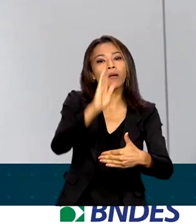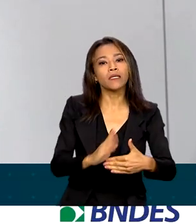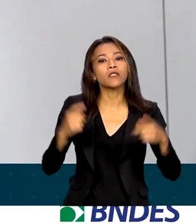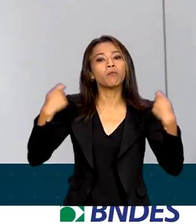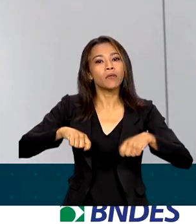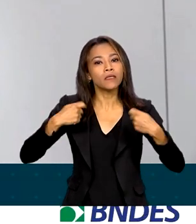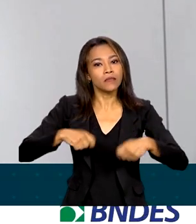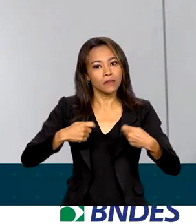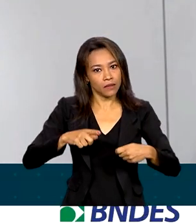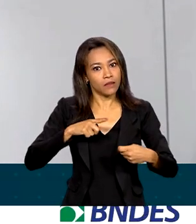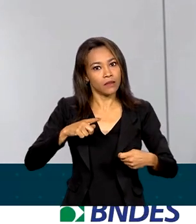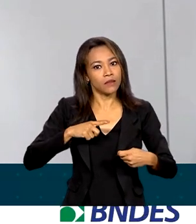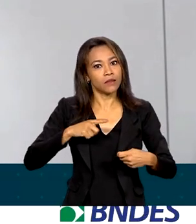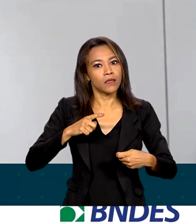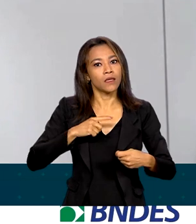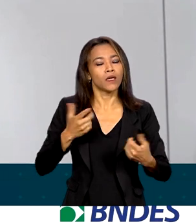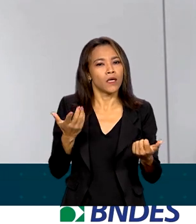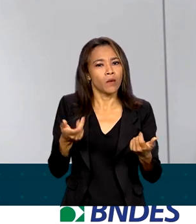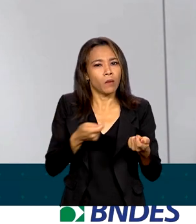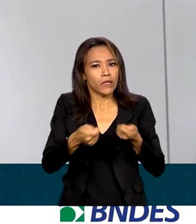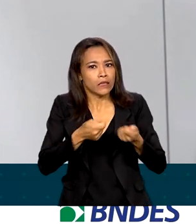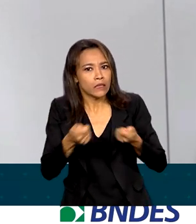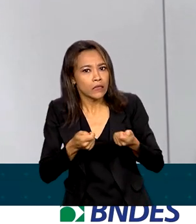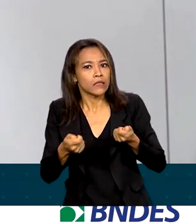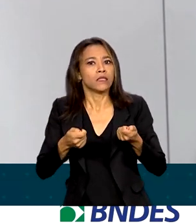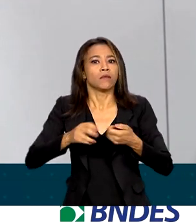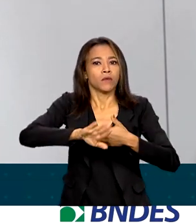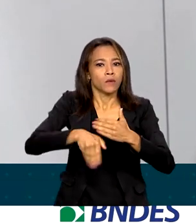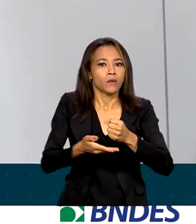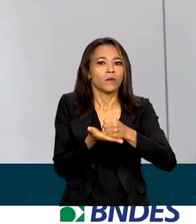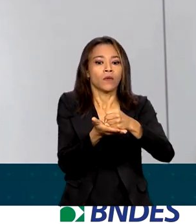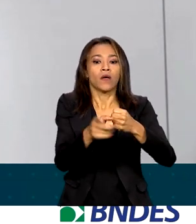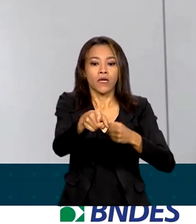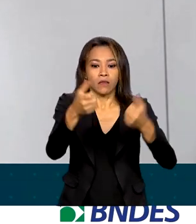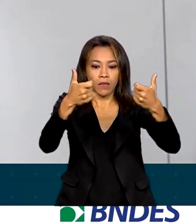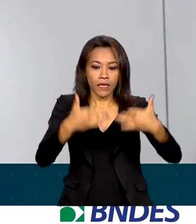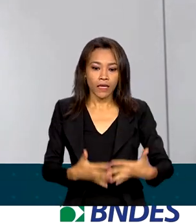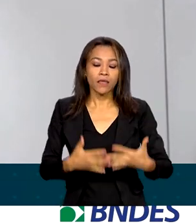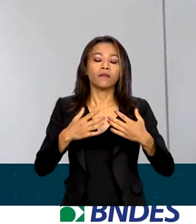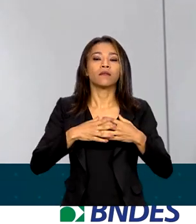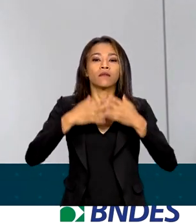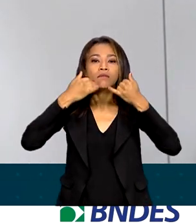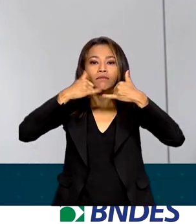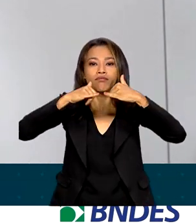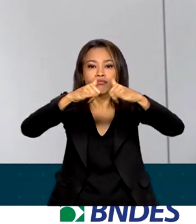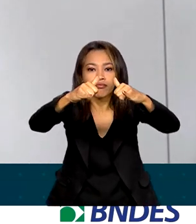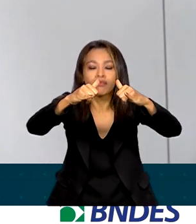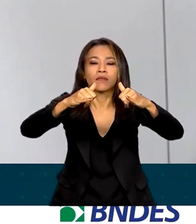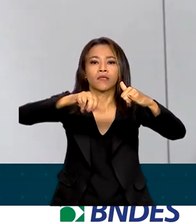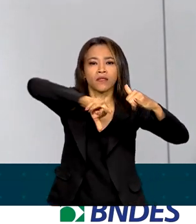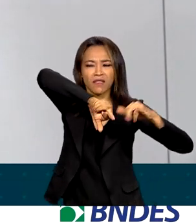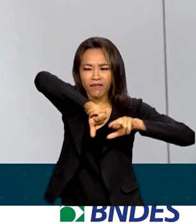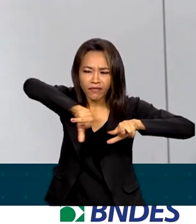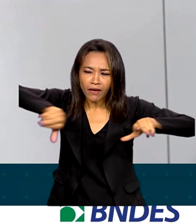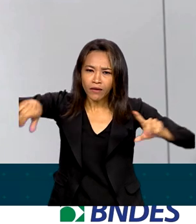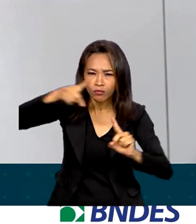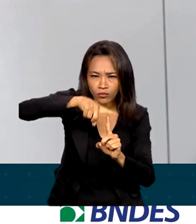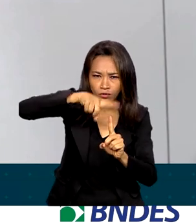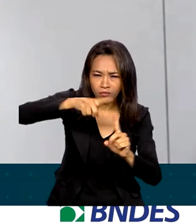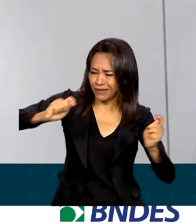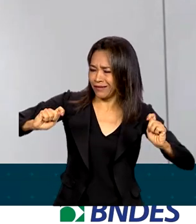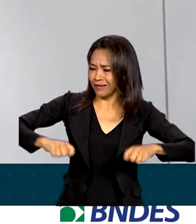sustentável. Um país que tem 90% da sua matriz energética limpa, tem todas as condições